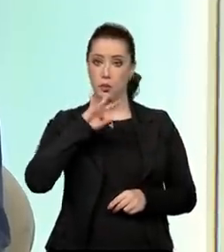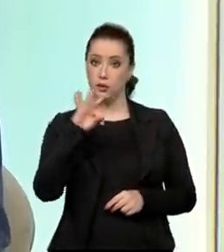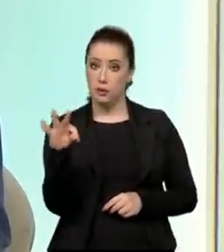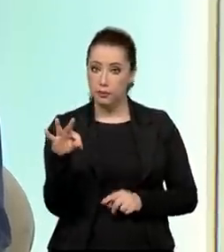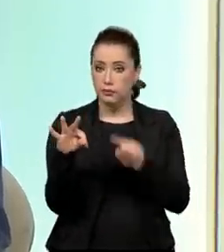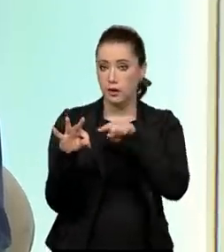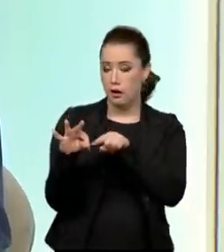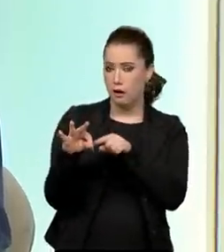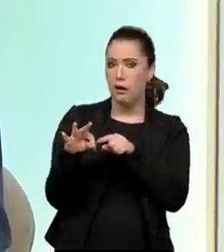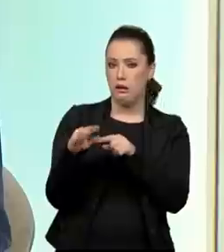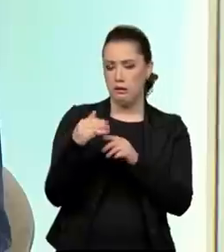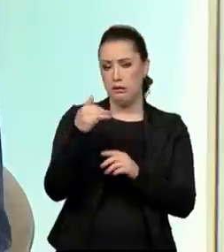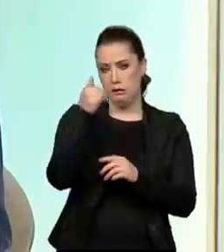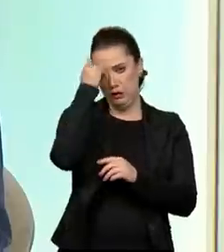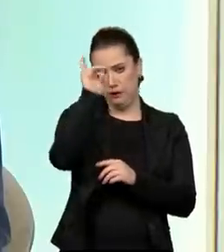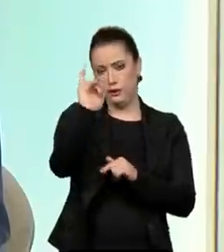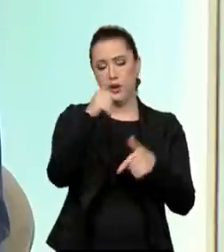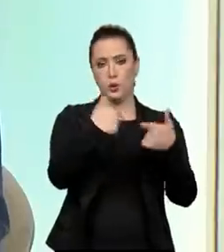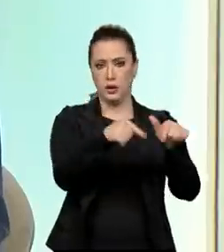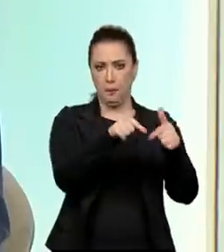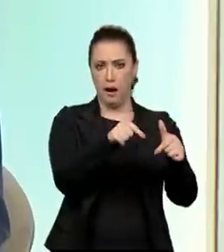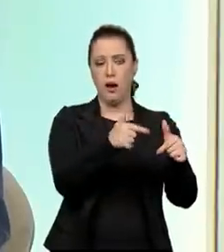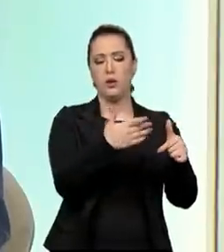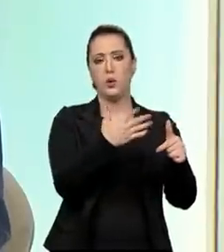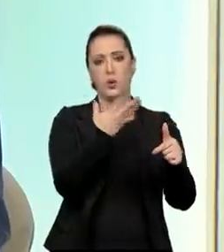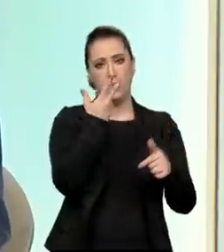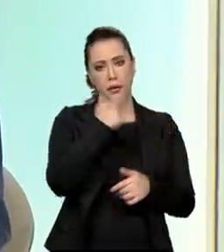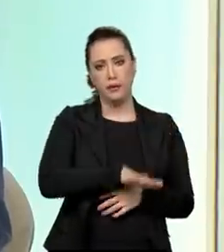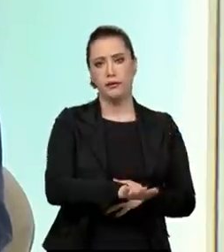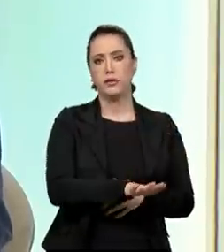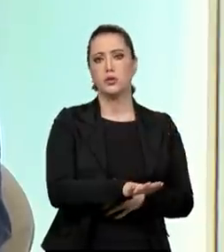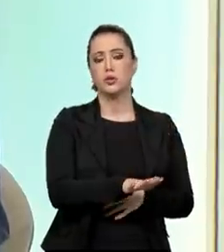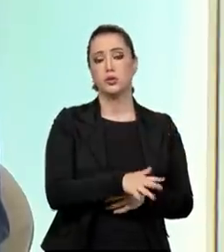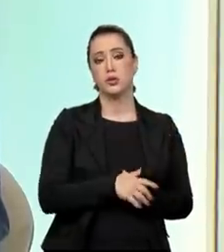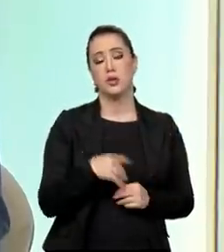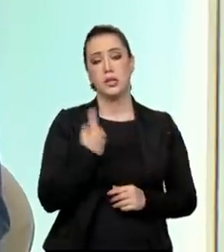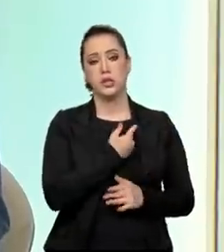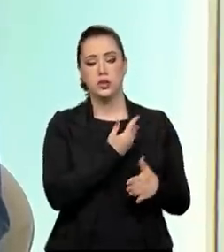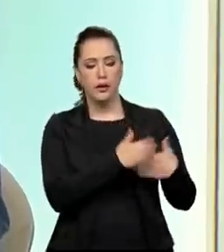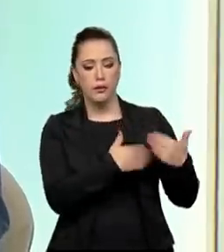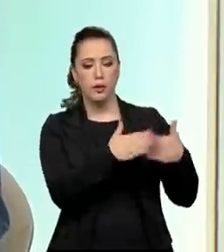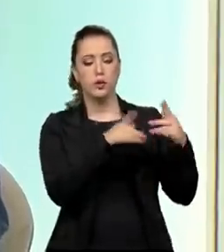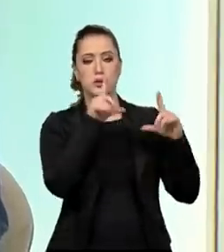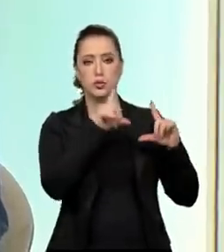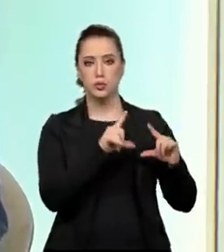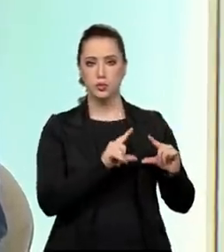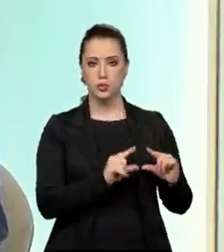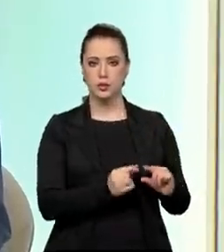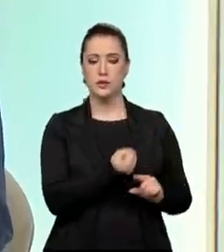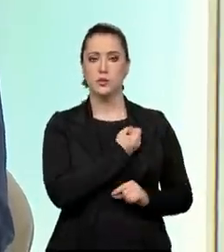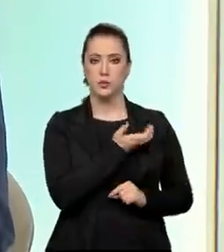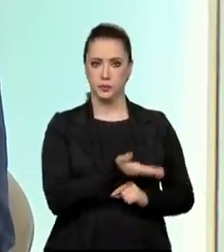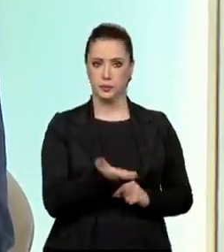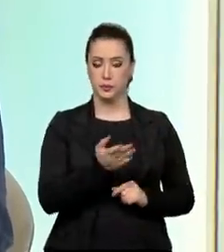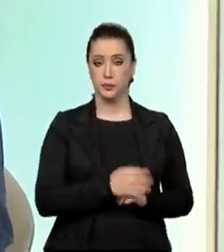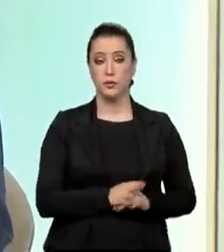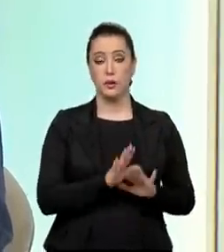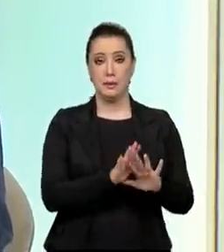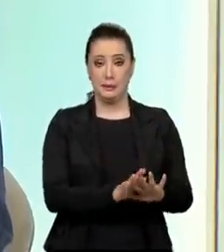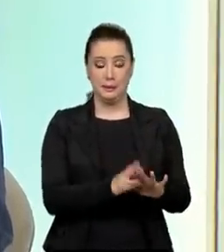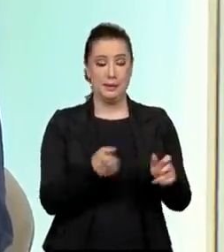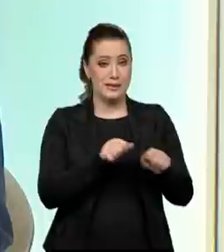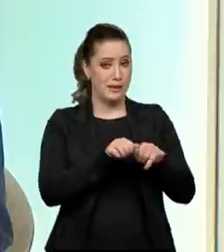combate à exploração do trabalho infantil. A gente está caminhando para a redução desses indicadores. A